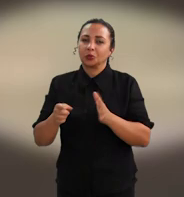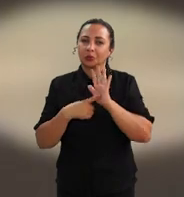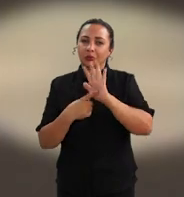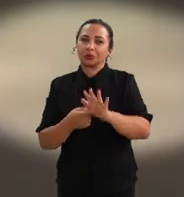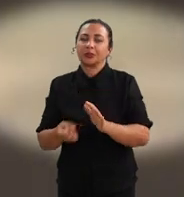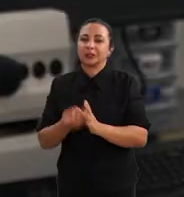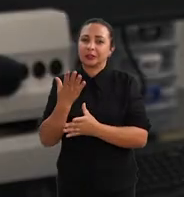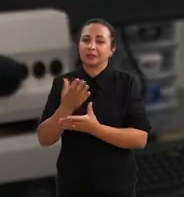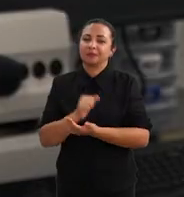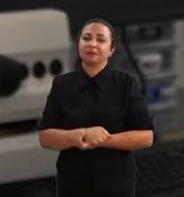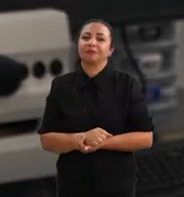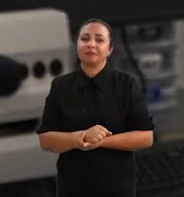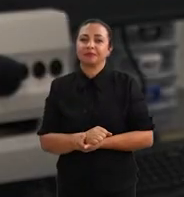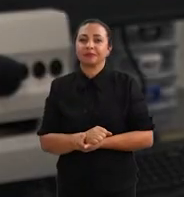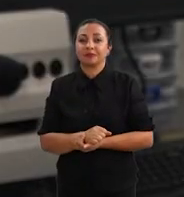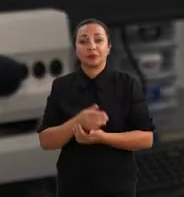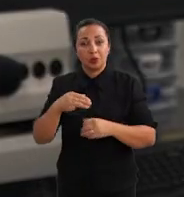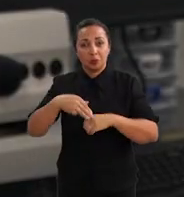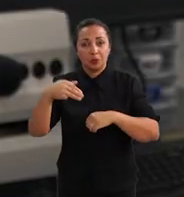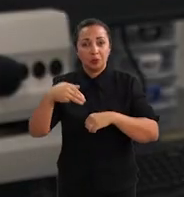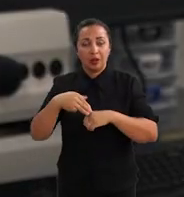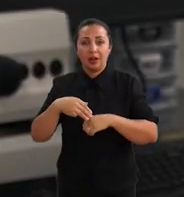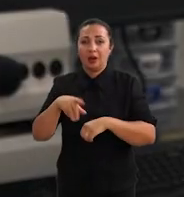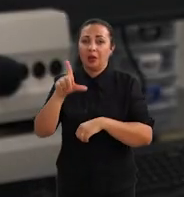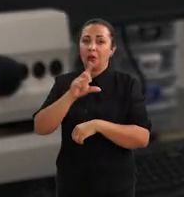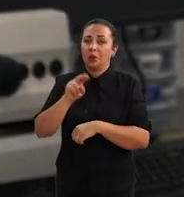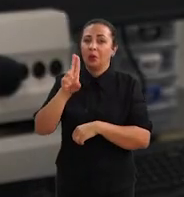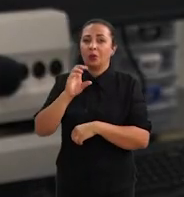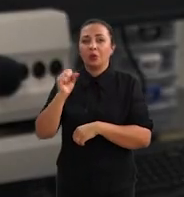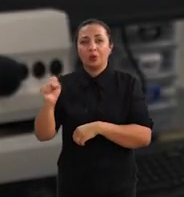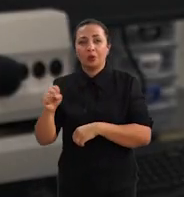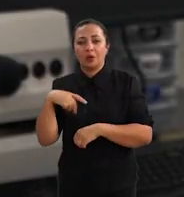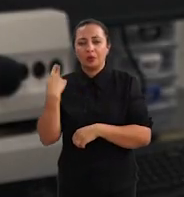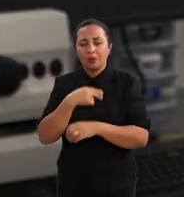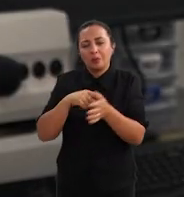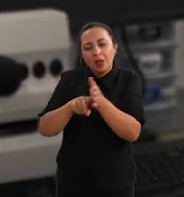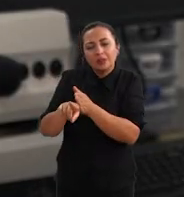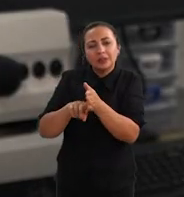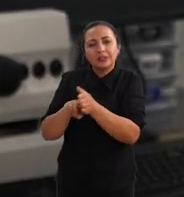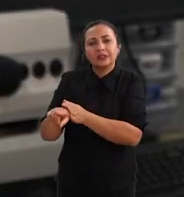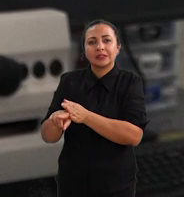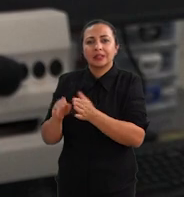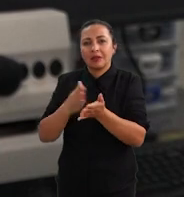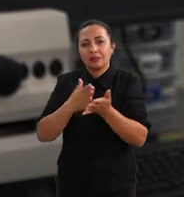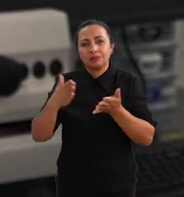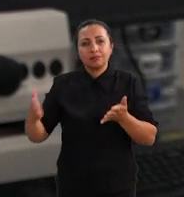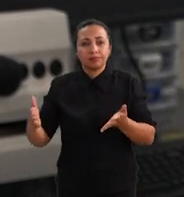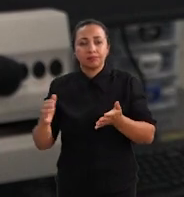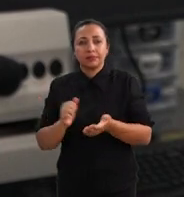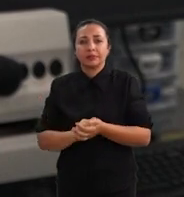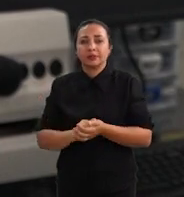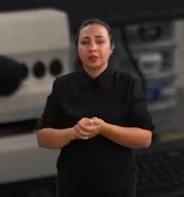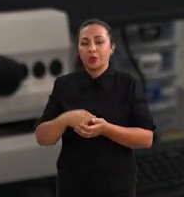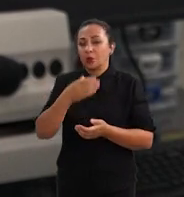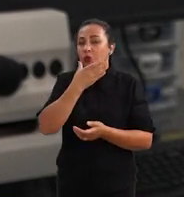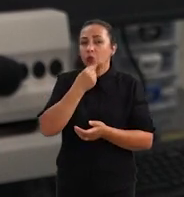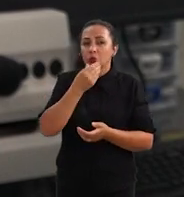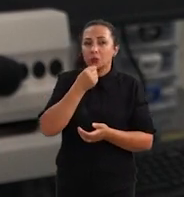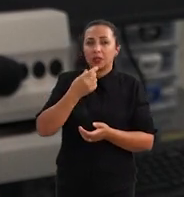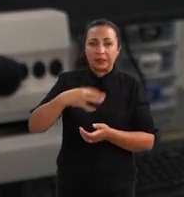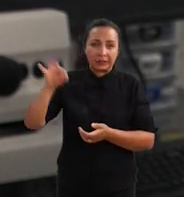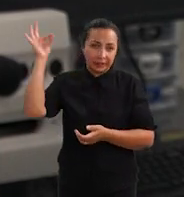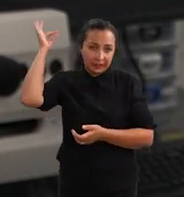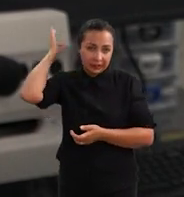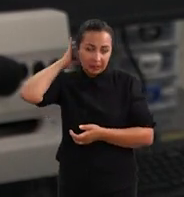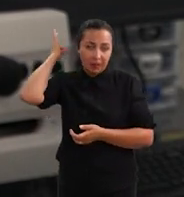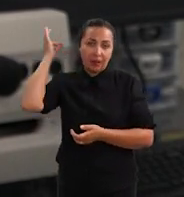a aparecer. Durante o mestrado do Lucas, nós fomos investigar a parte reprodutiva dos machos, dos